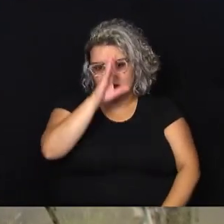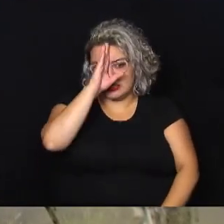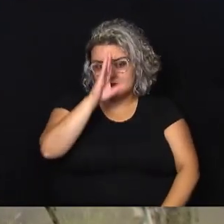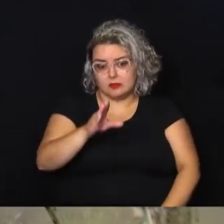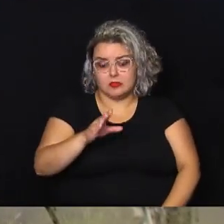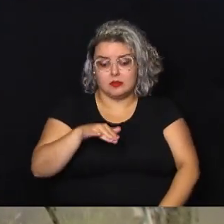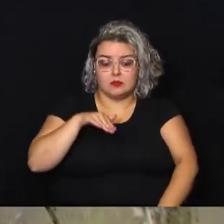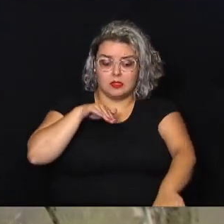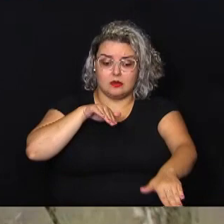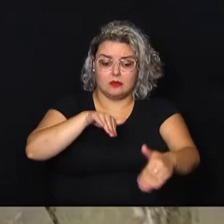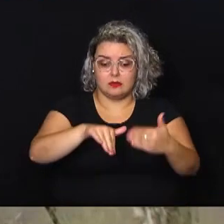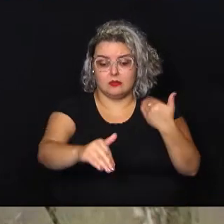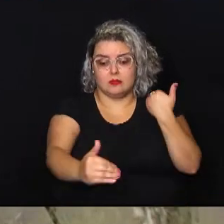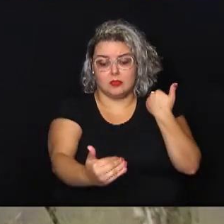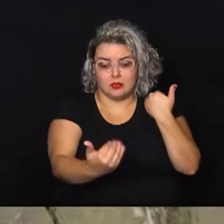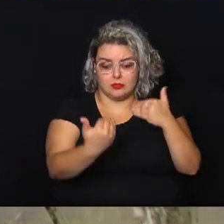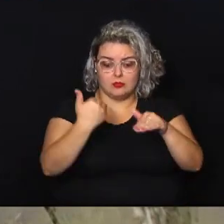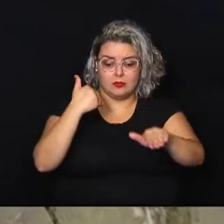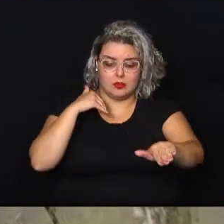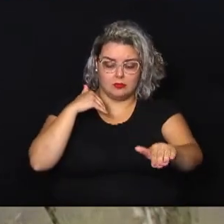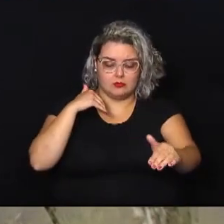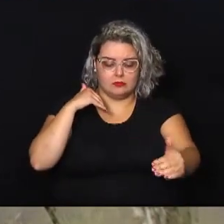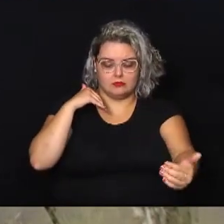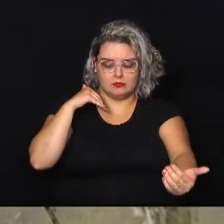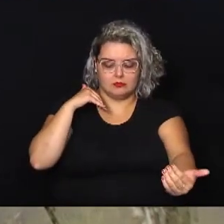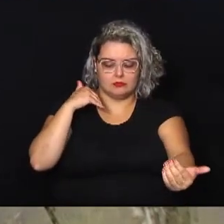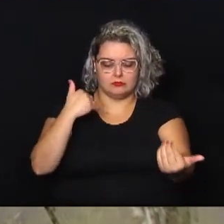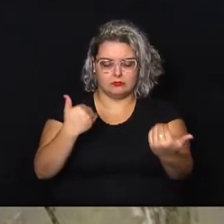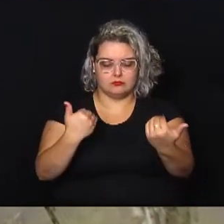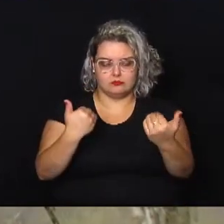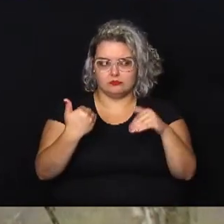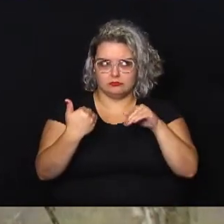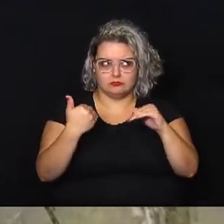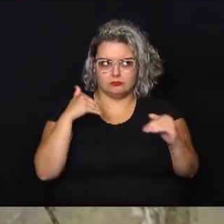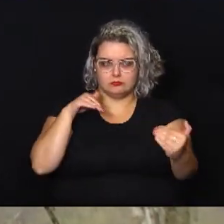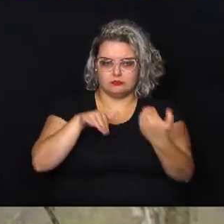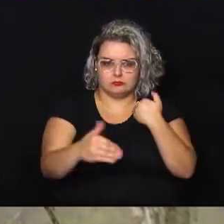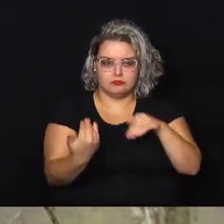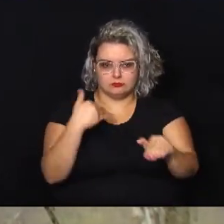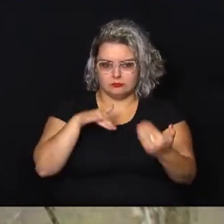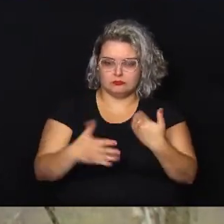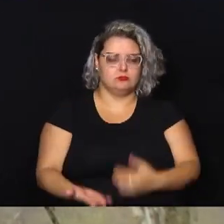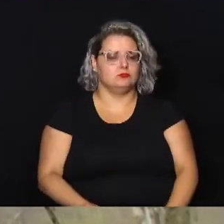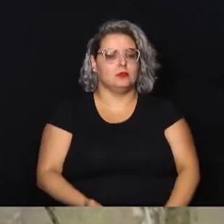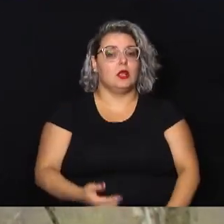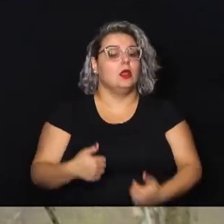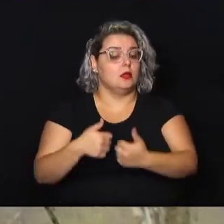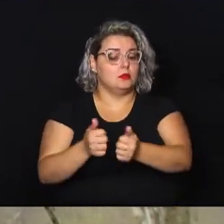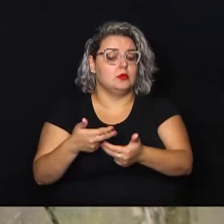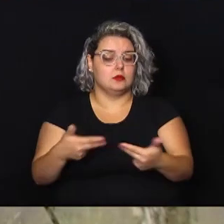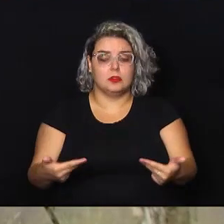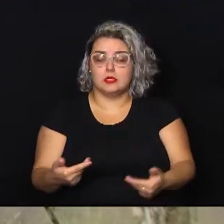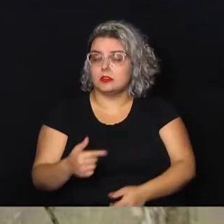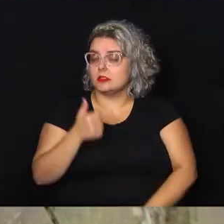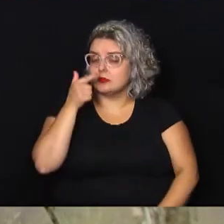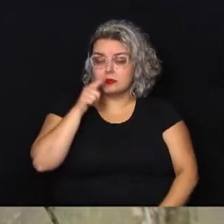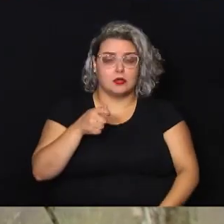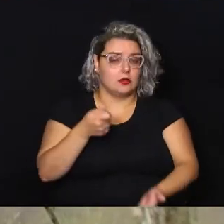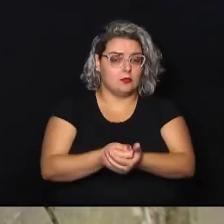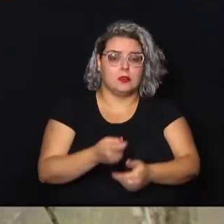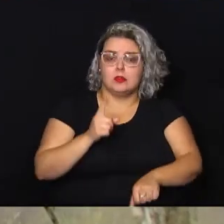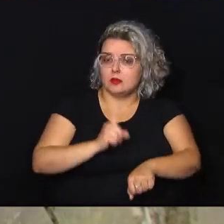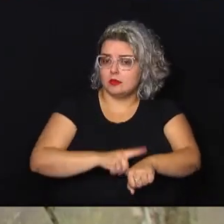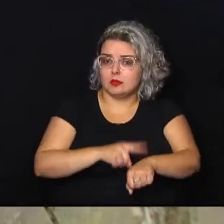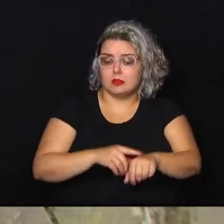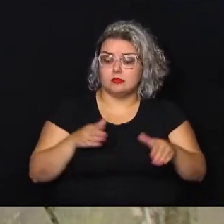público, que perde o horário, não é? Não conseguem cumprir os horários, justamente, por conta de atrasos neste